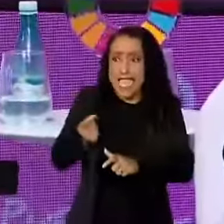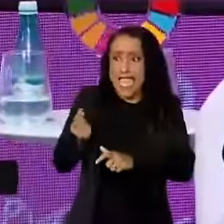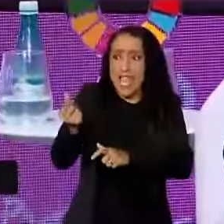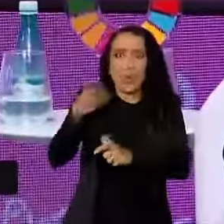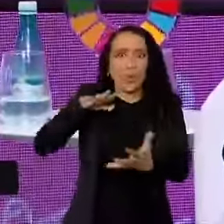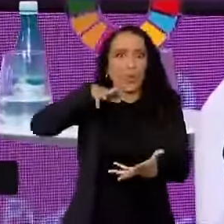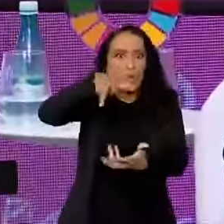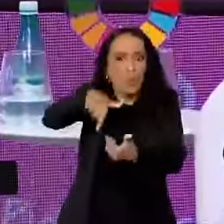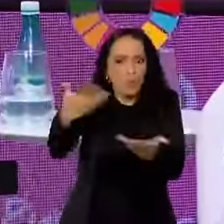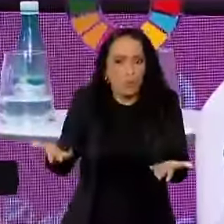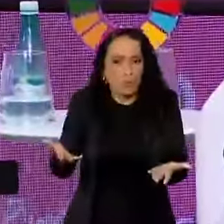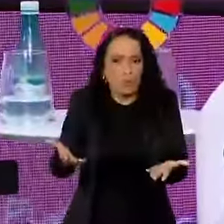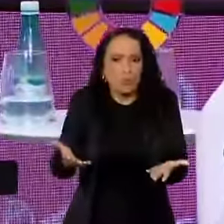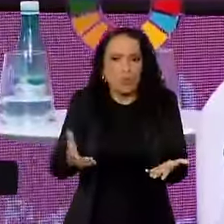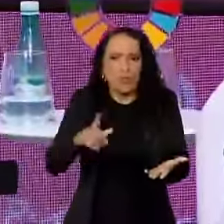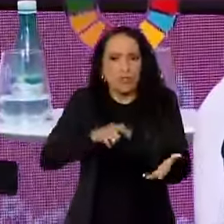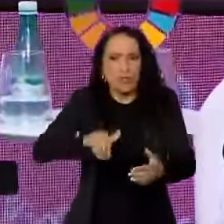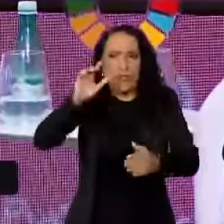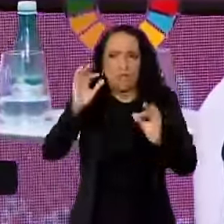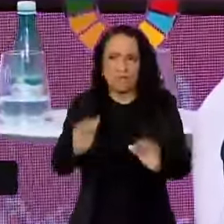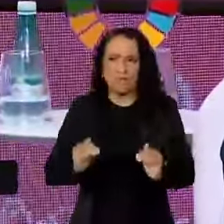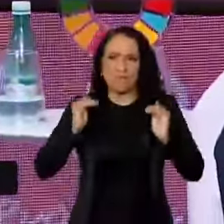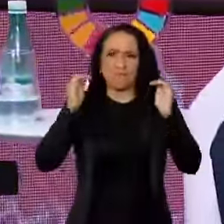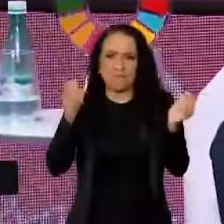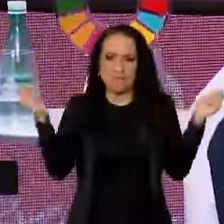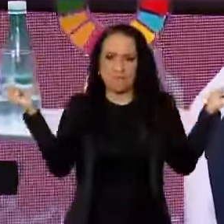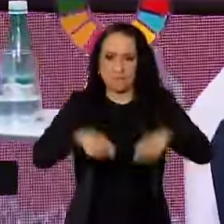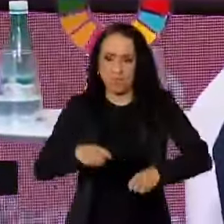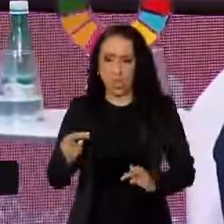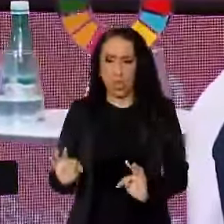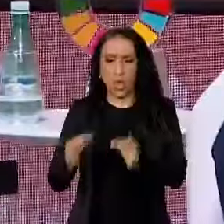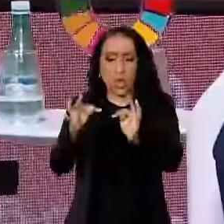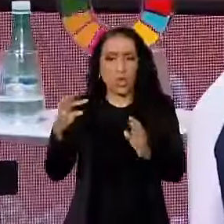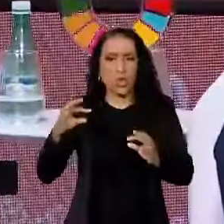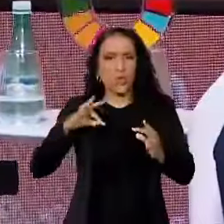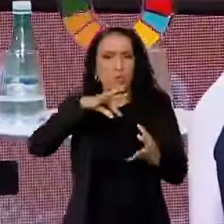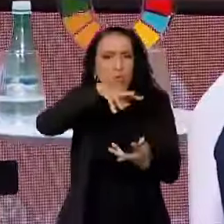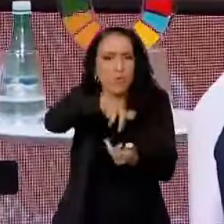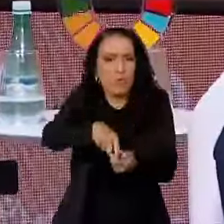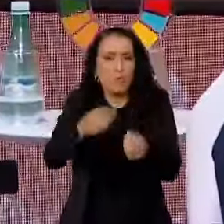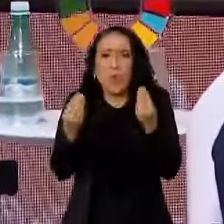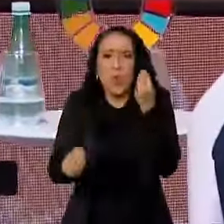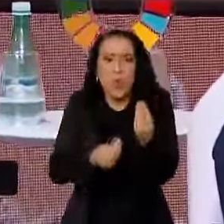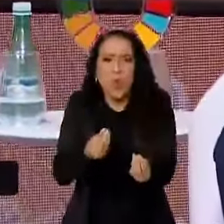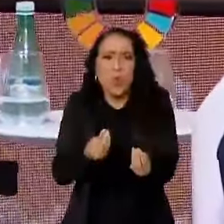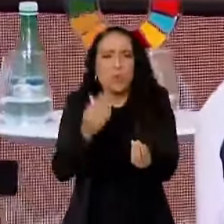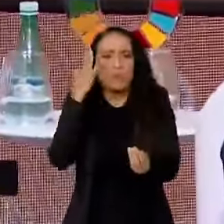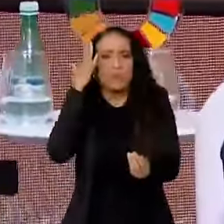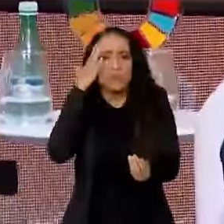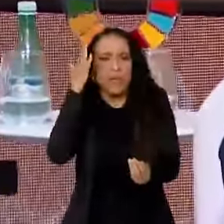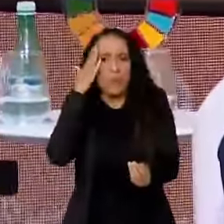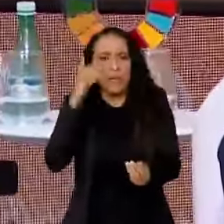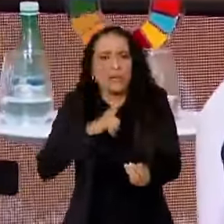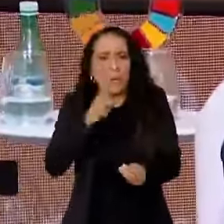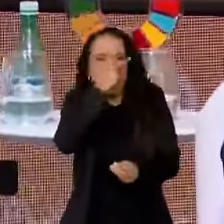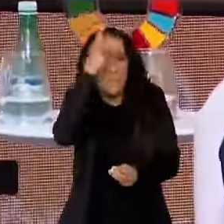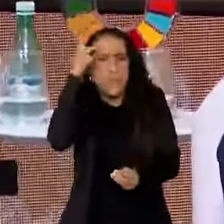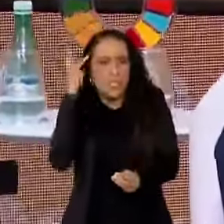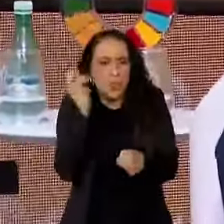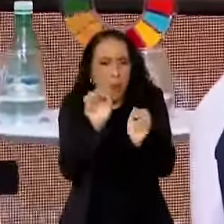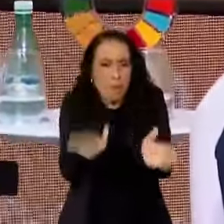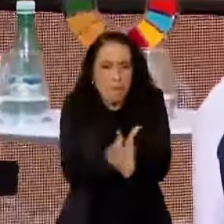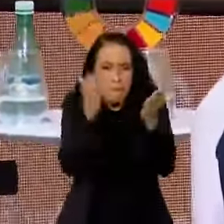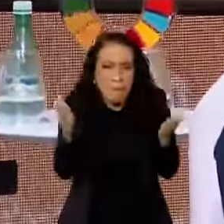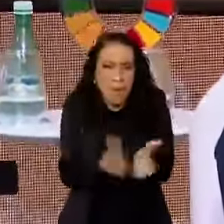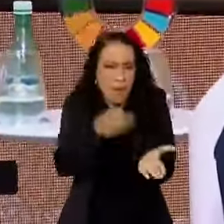no Estado de mais competência tecnológica do mundo, como é que pode a gente saber que tem pessoas pobres